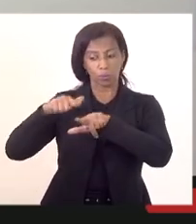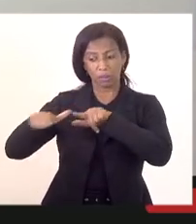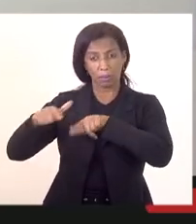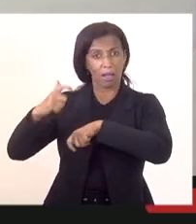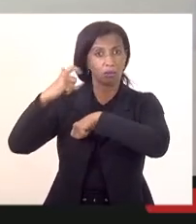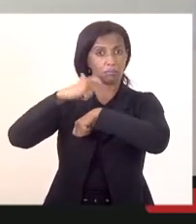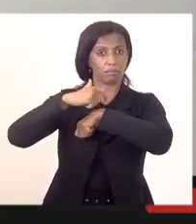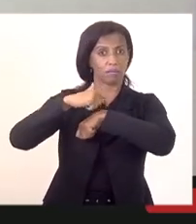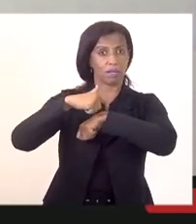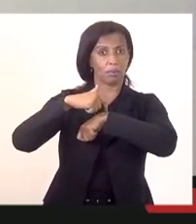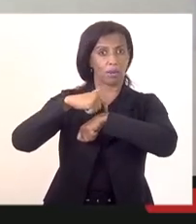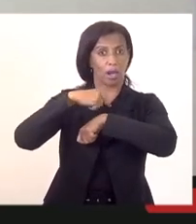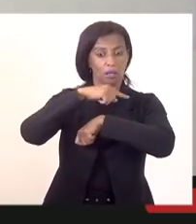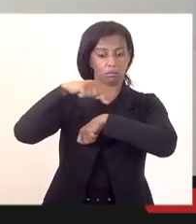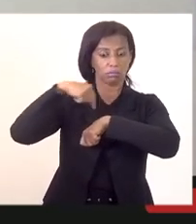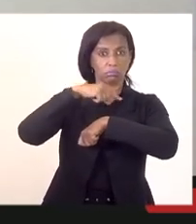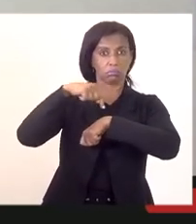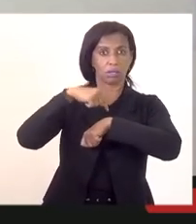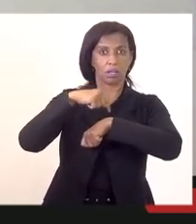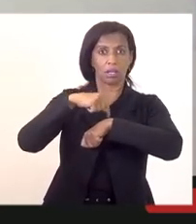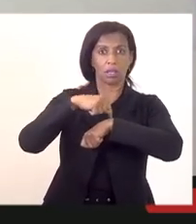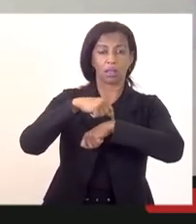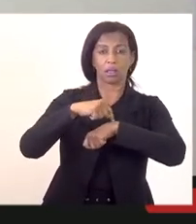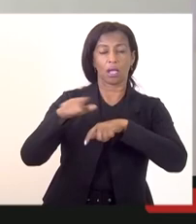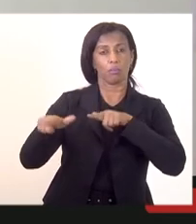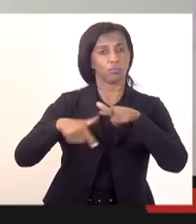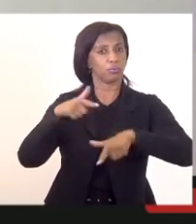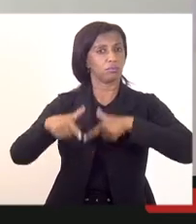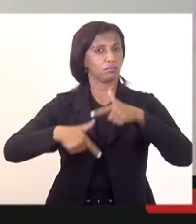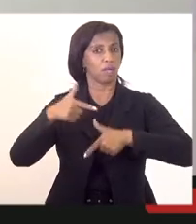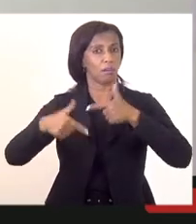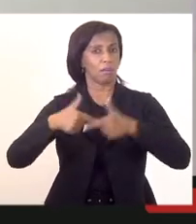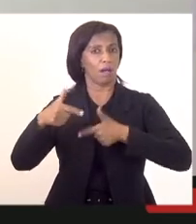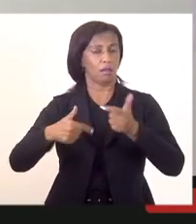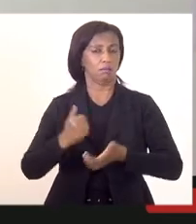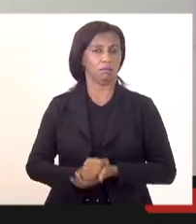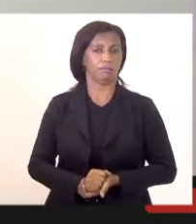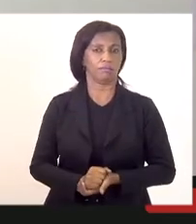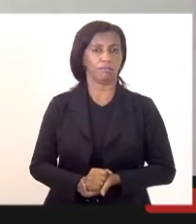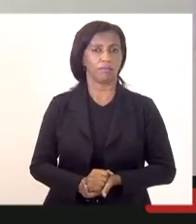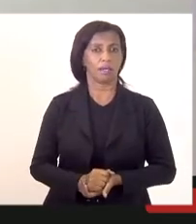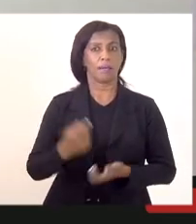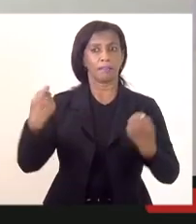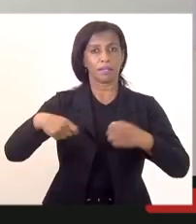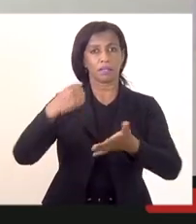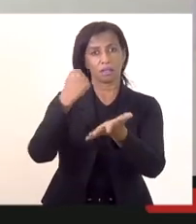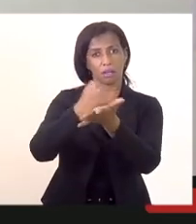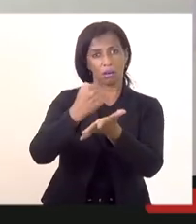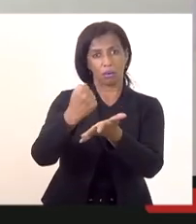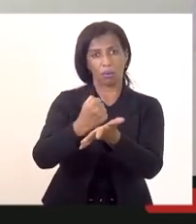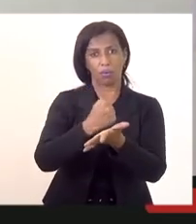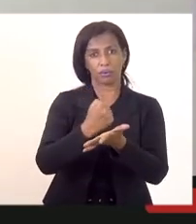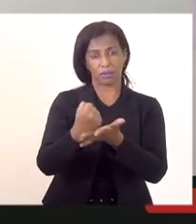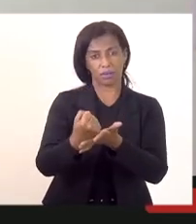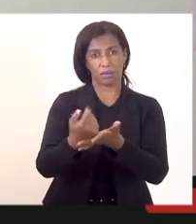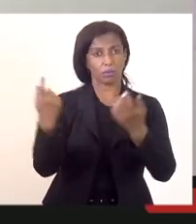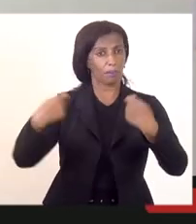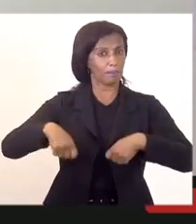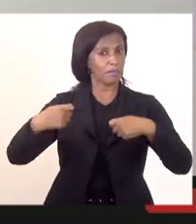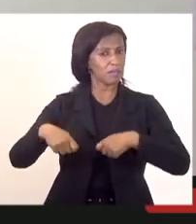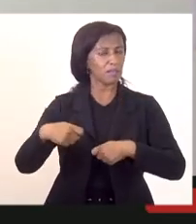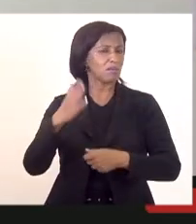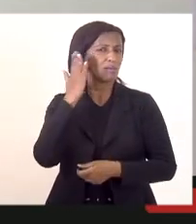bombeiros. Inclusive, pelo todo o contexto do Covid, da saúde pública que a gente está enfrentando, imagino que isso tenha se aprofundado.